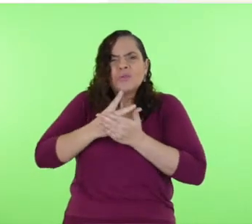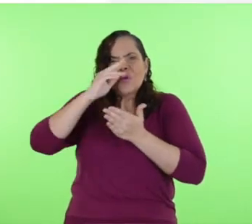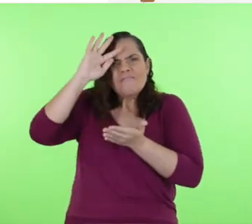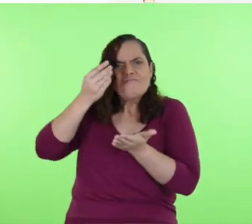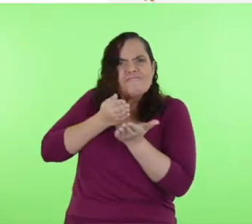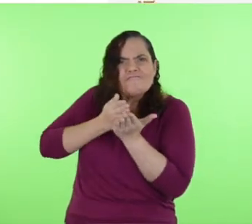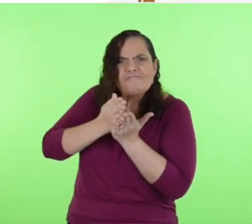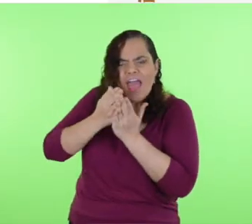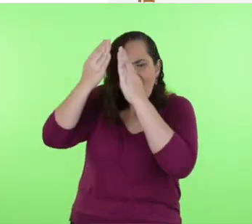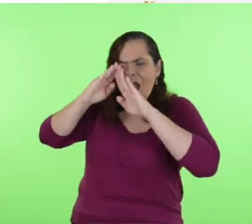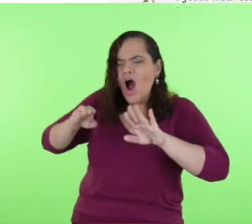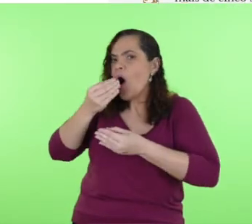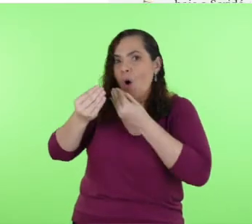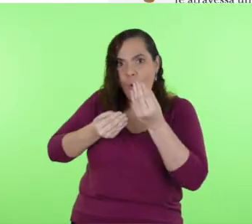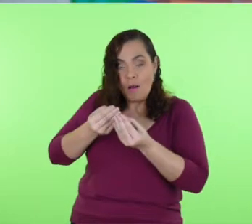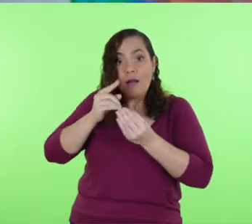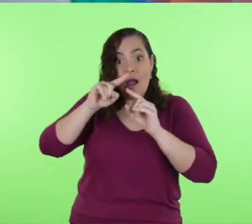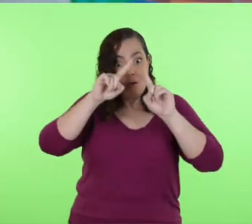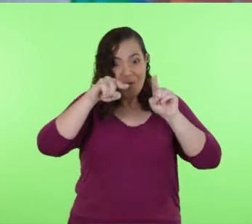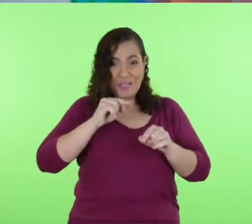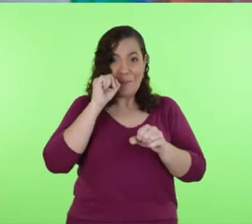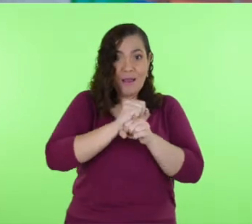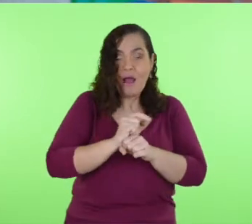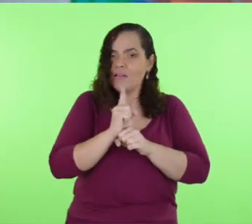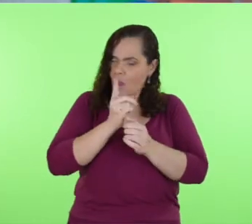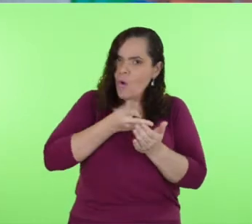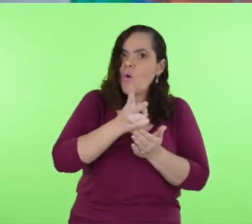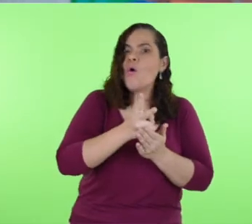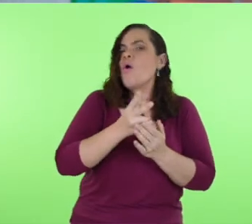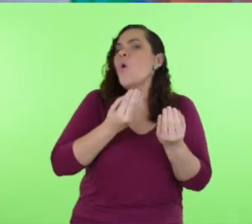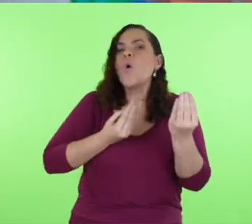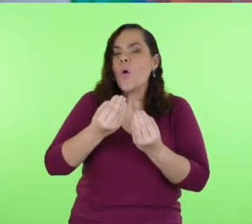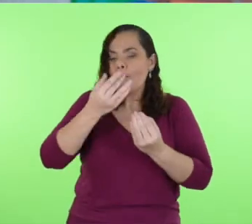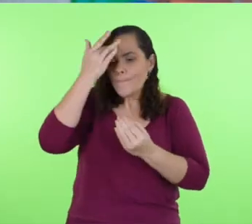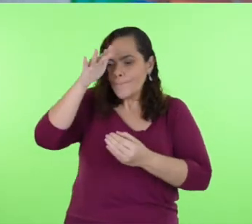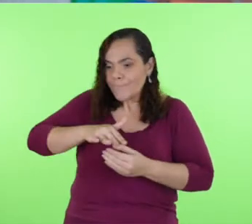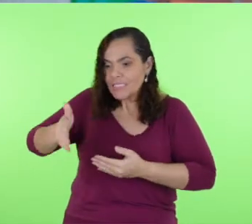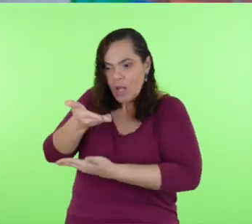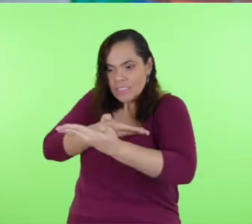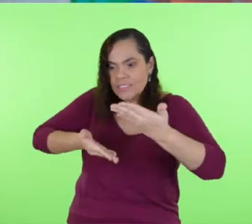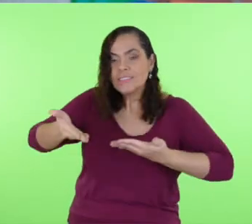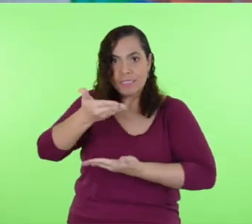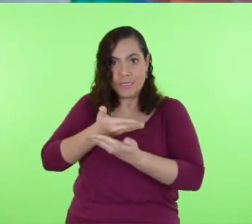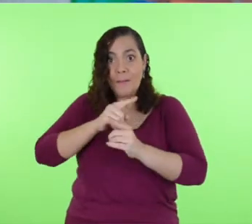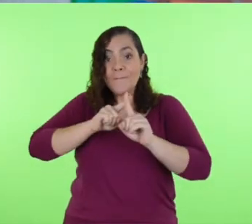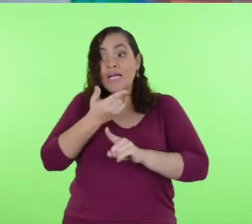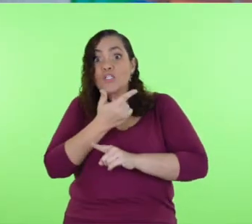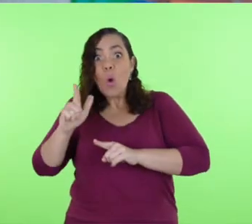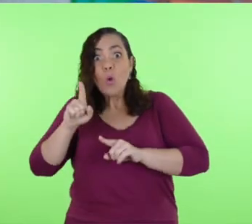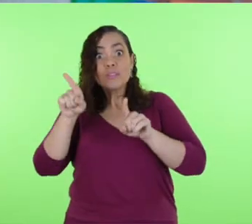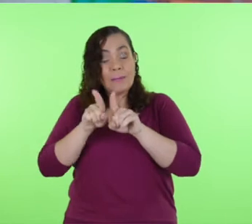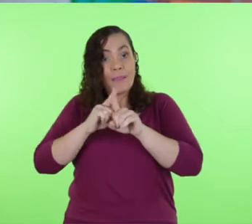exercício da fé. Esse será um projeto contínuo, com atualizações a partir das interações com o público.